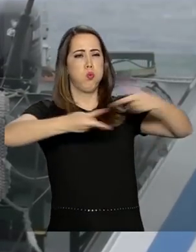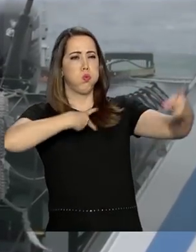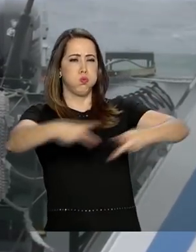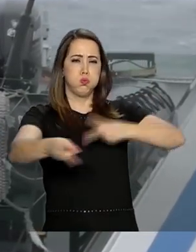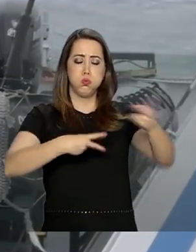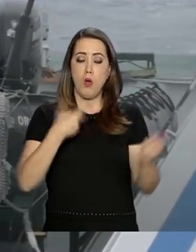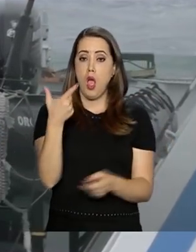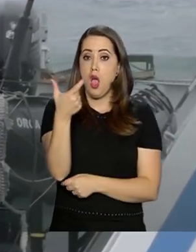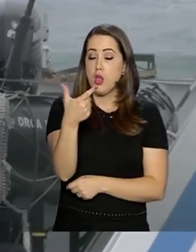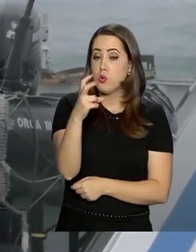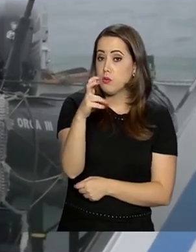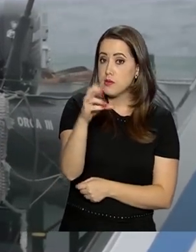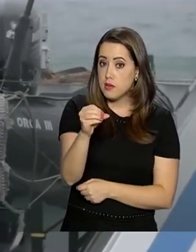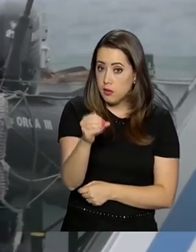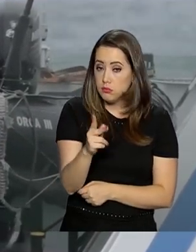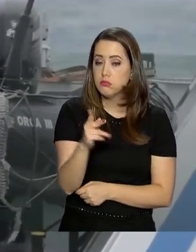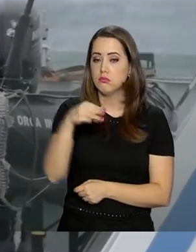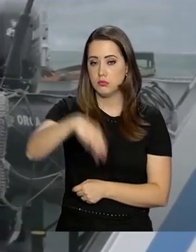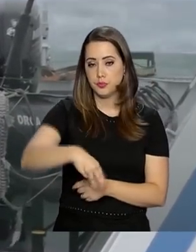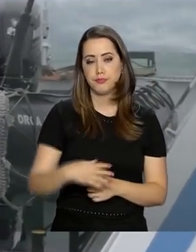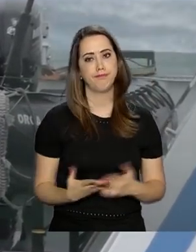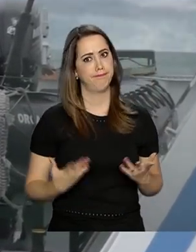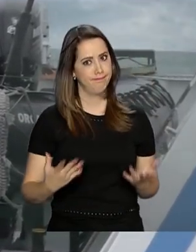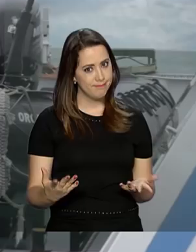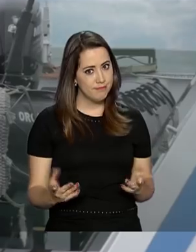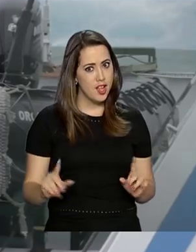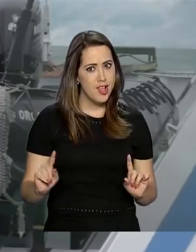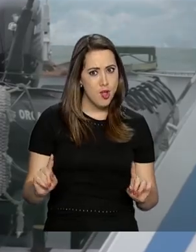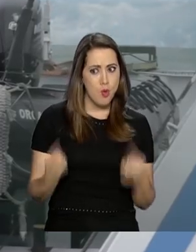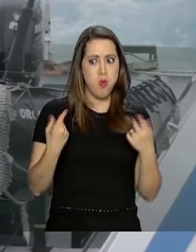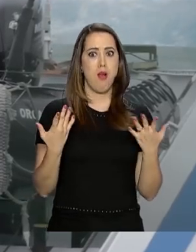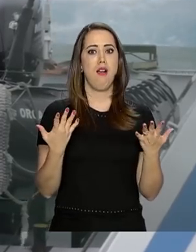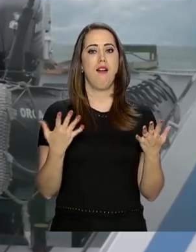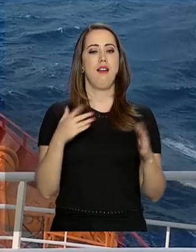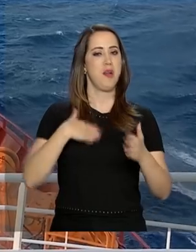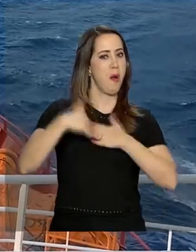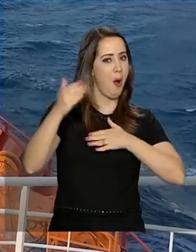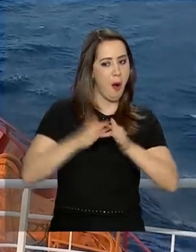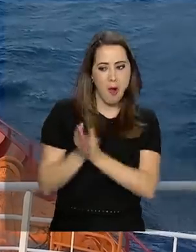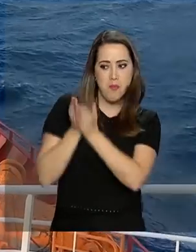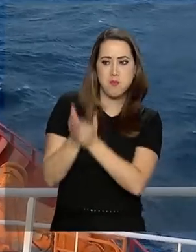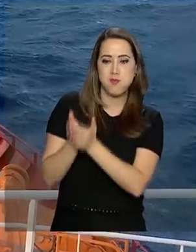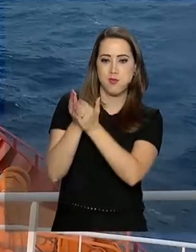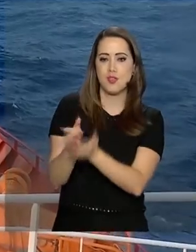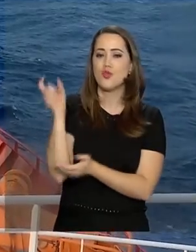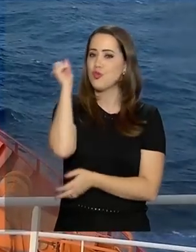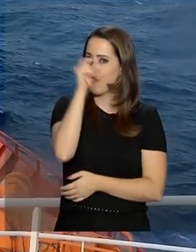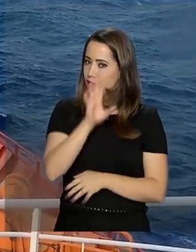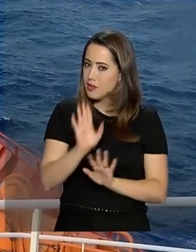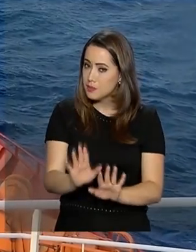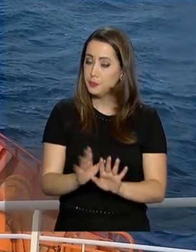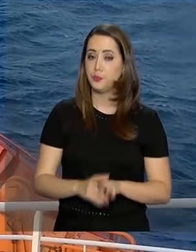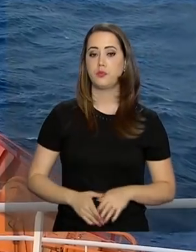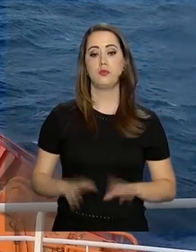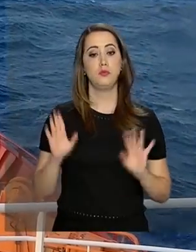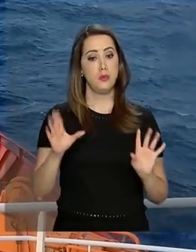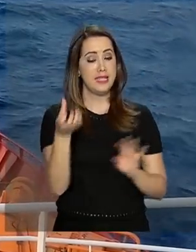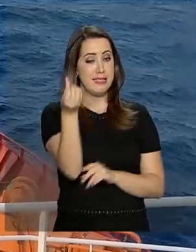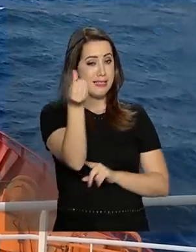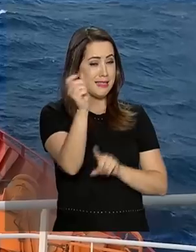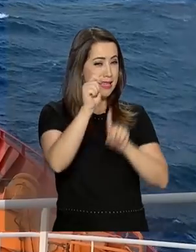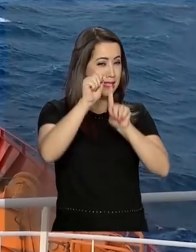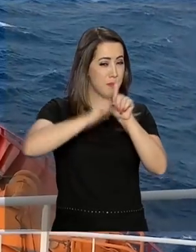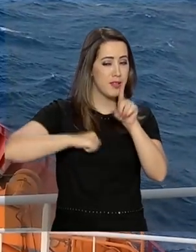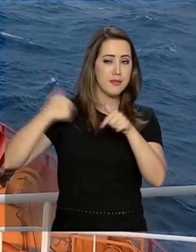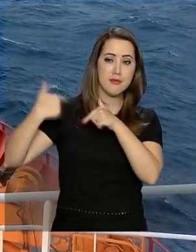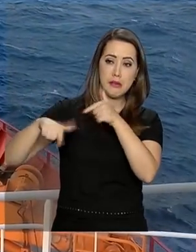quilômetros por hora. Um desafio para qualquer embarcação. Para dar conta dos seis meses de missão